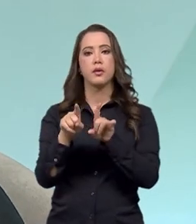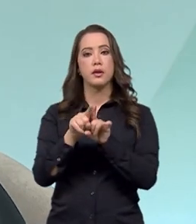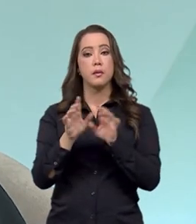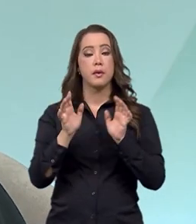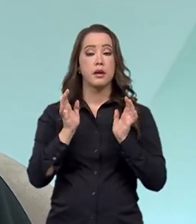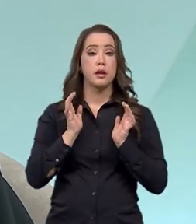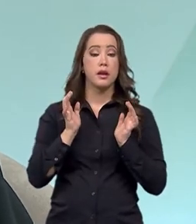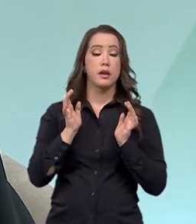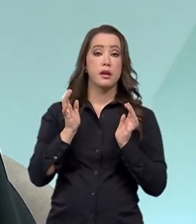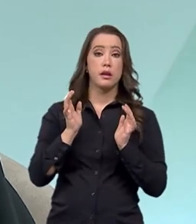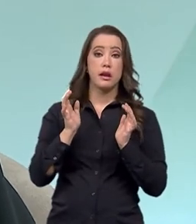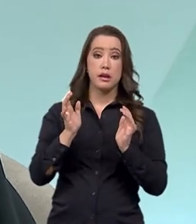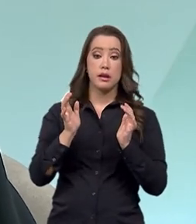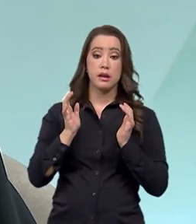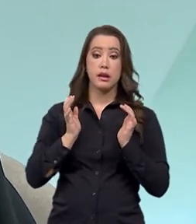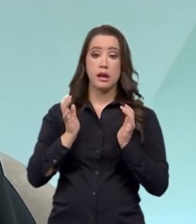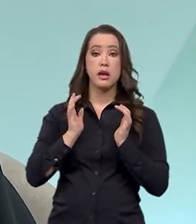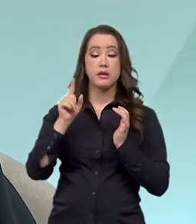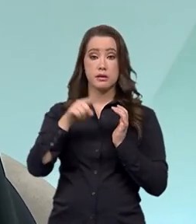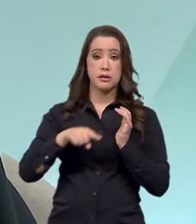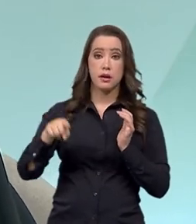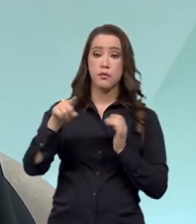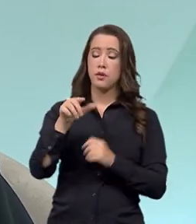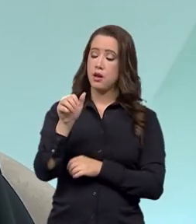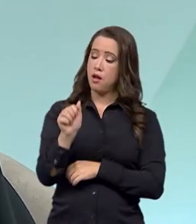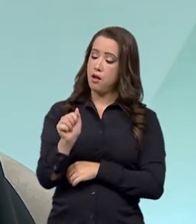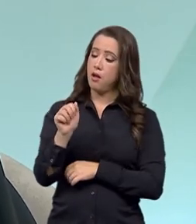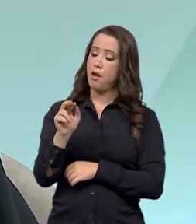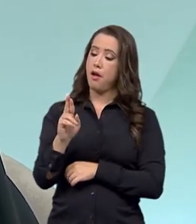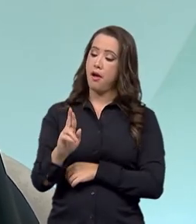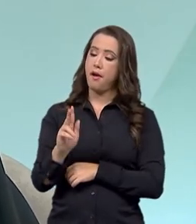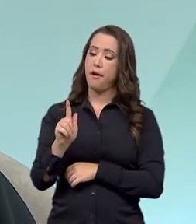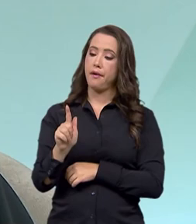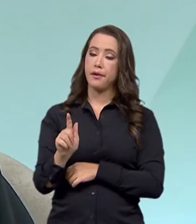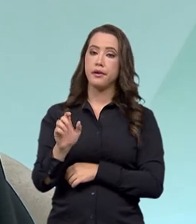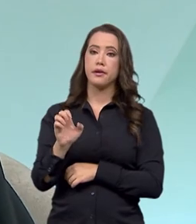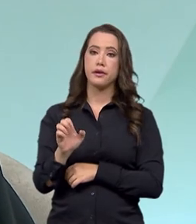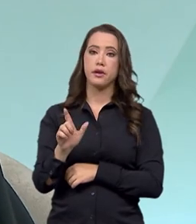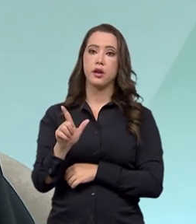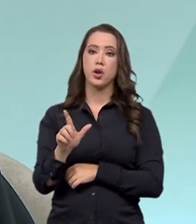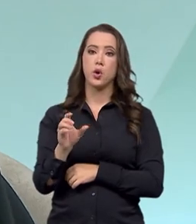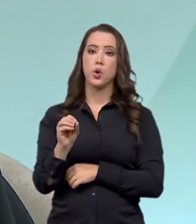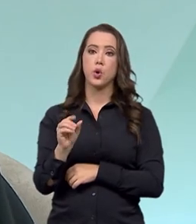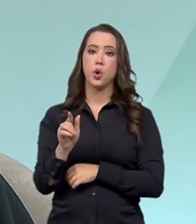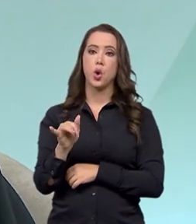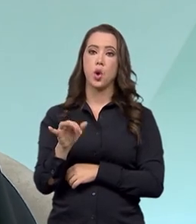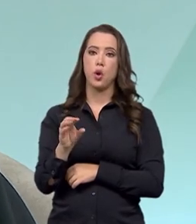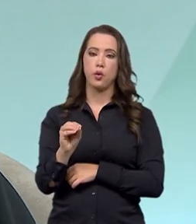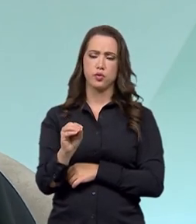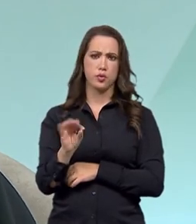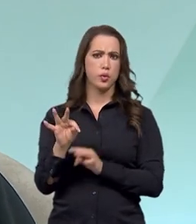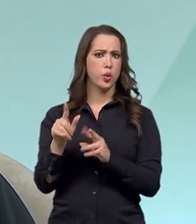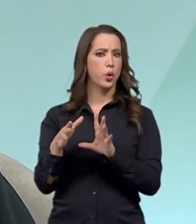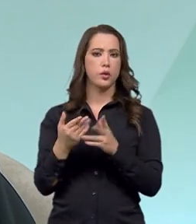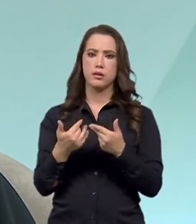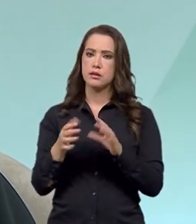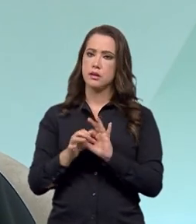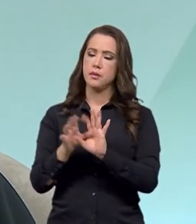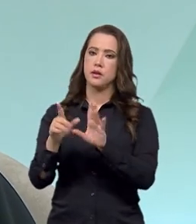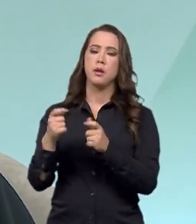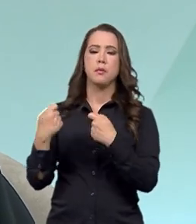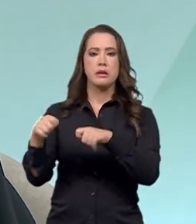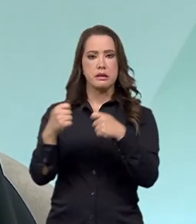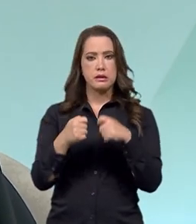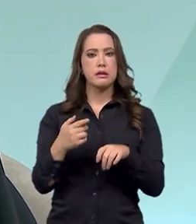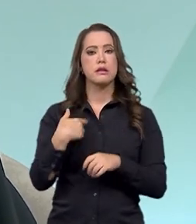patrimônio arqueológico, né? A gente se manifesta em todos os processos de licenciamento ambiental, sejam eles em âmbito